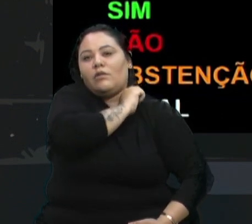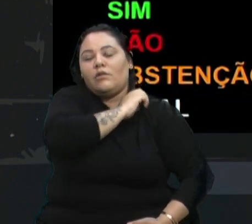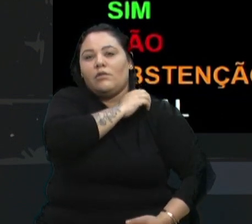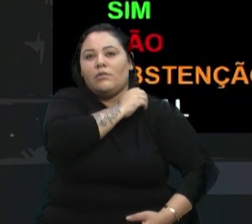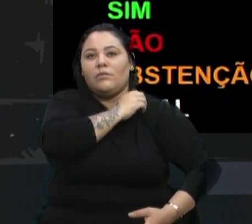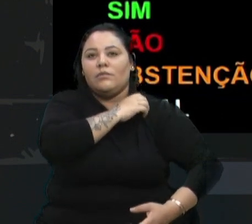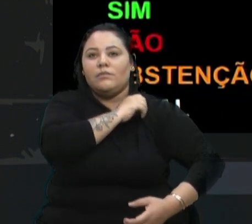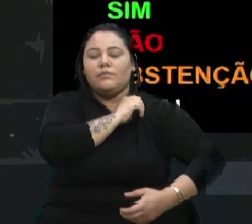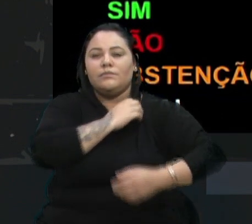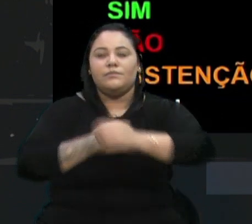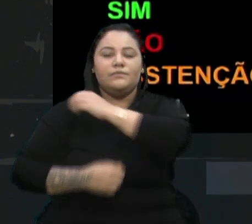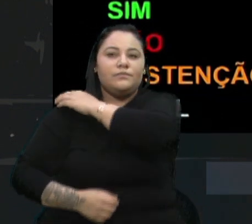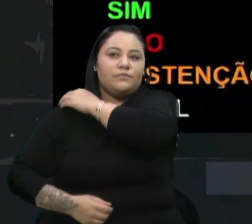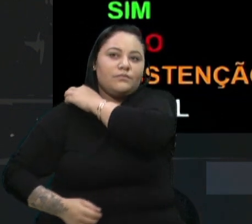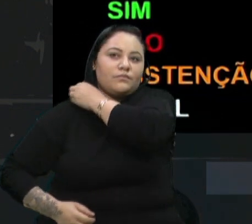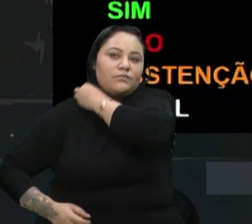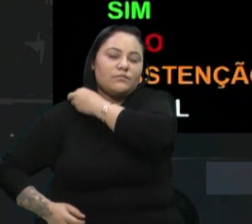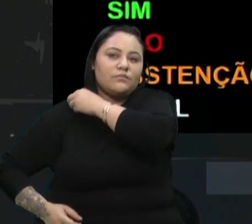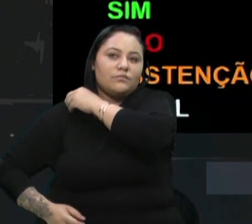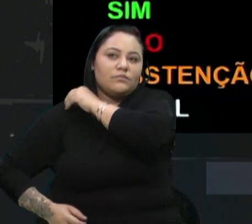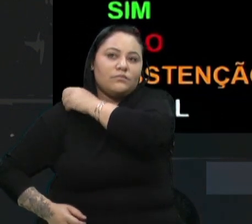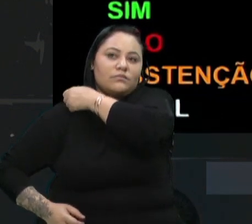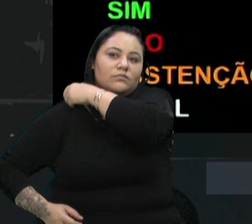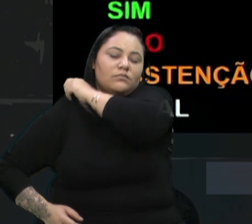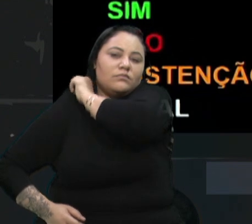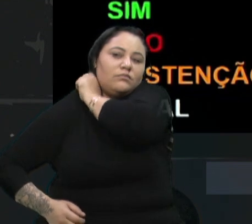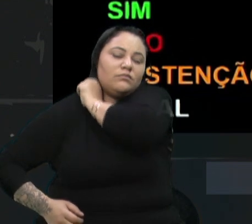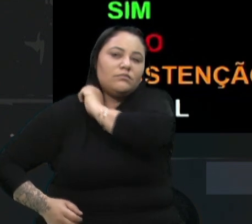Como vota Estela Ballardinho?